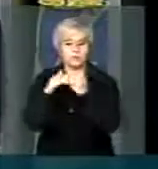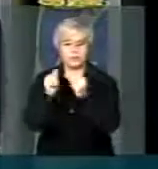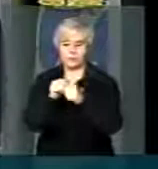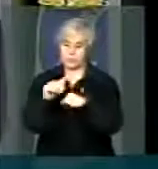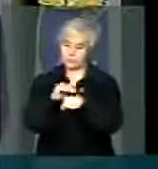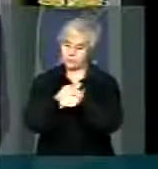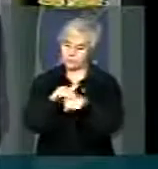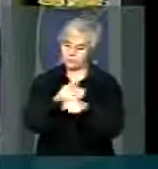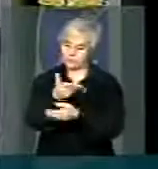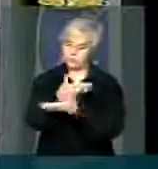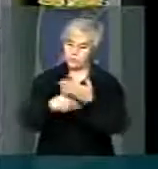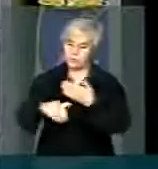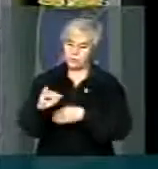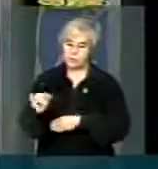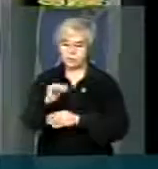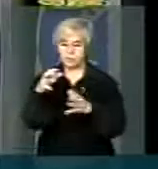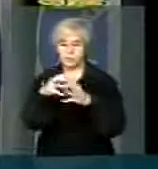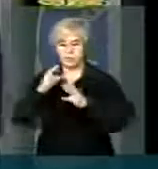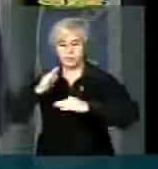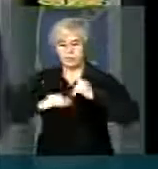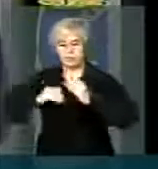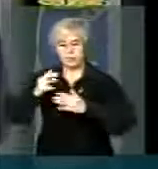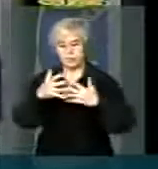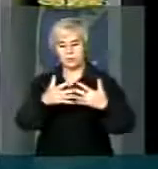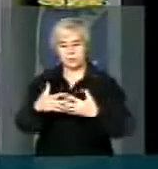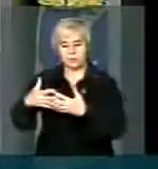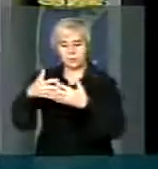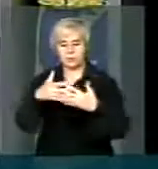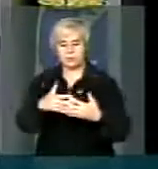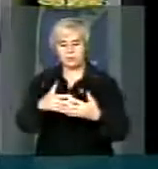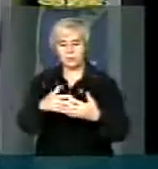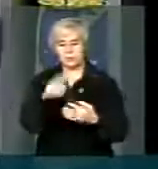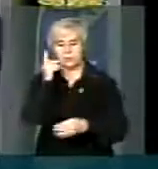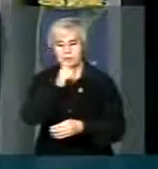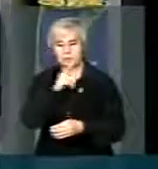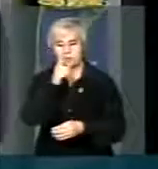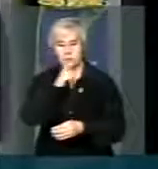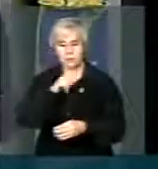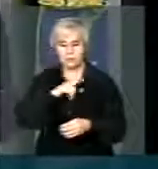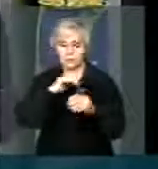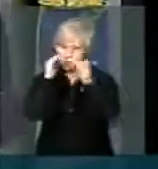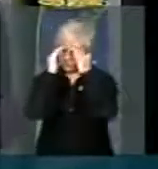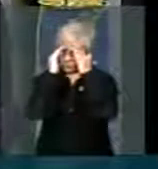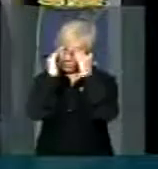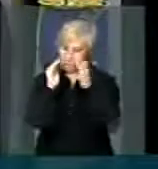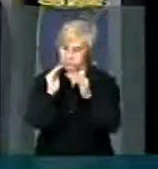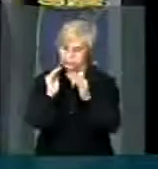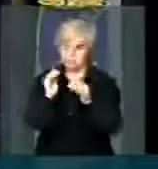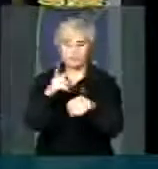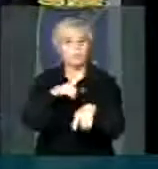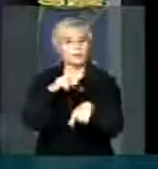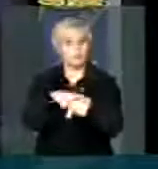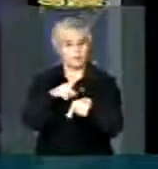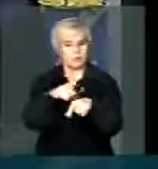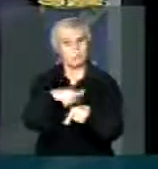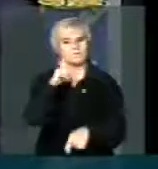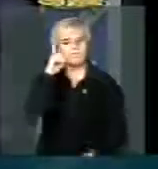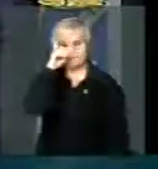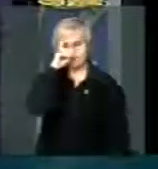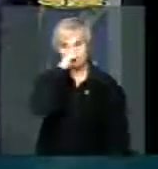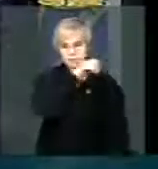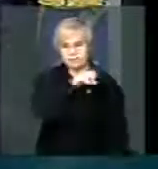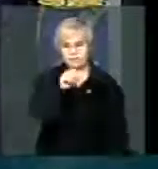para que essa importante categoria, a dos caminhoneiros, seja respeitada, eles passam por momentos de dificuldades,